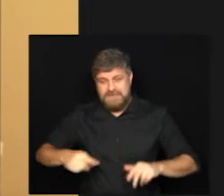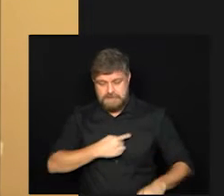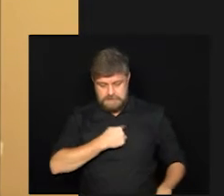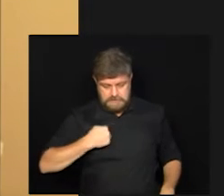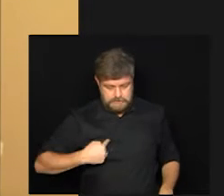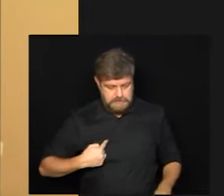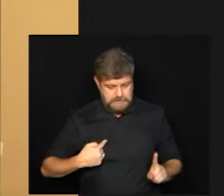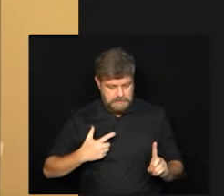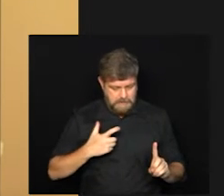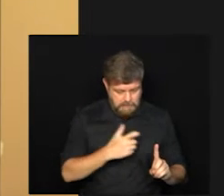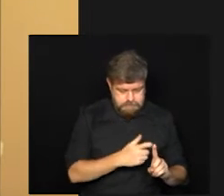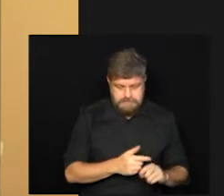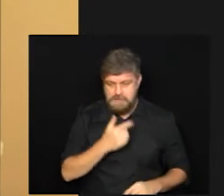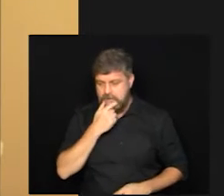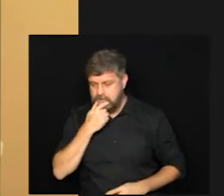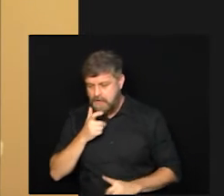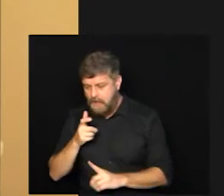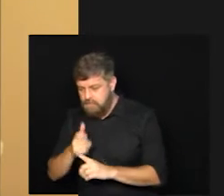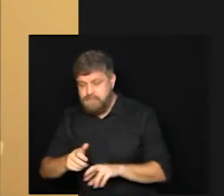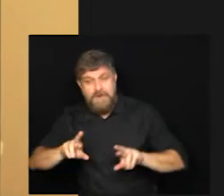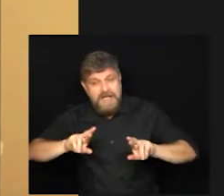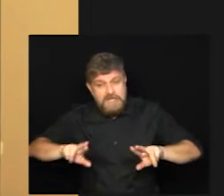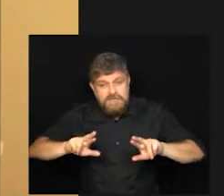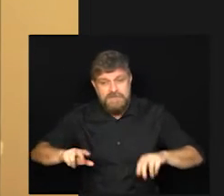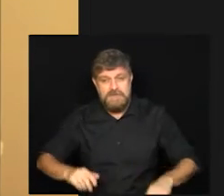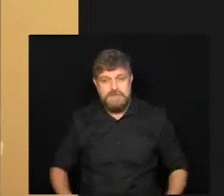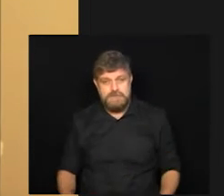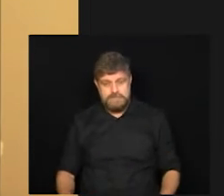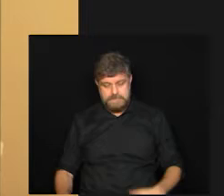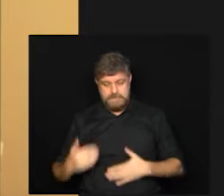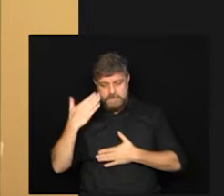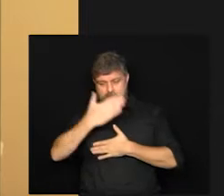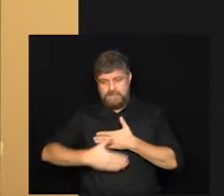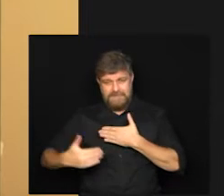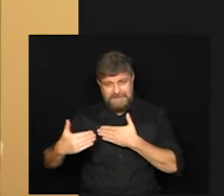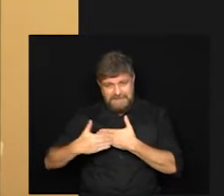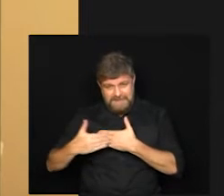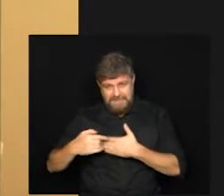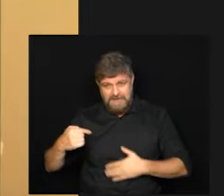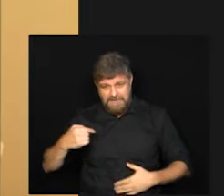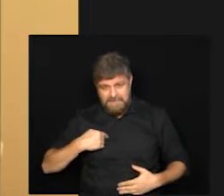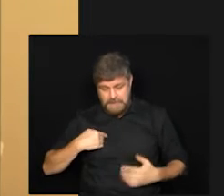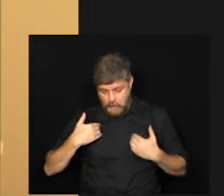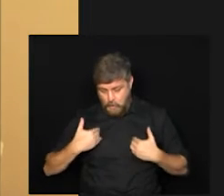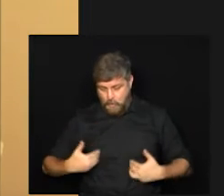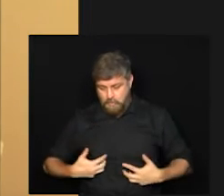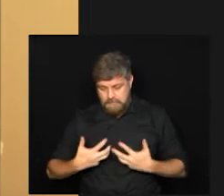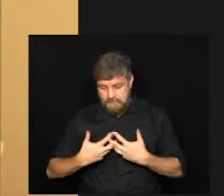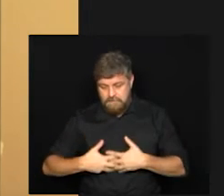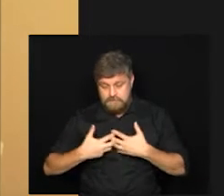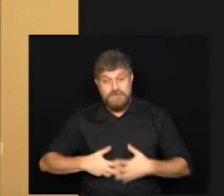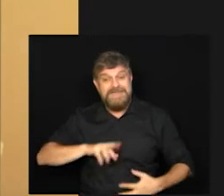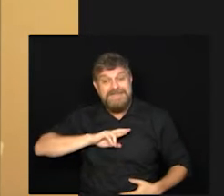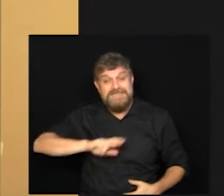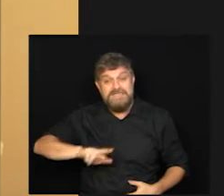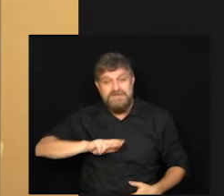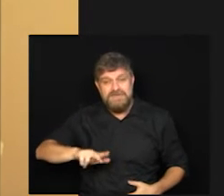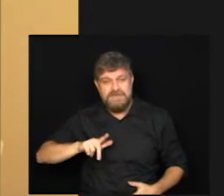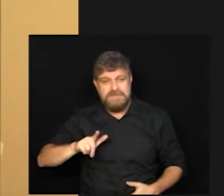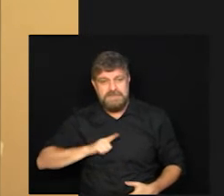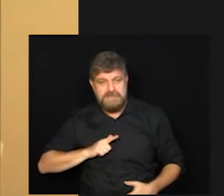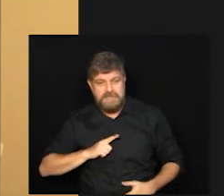ela impõe o sistema imunológico uma resposta também um pouco diferente por isso as